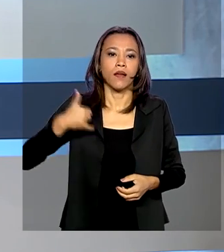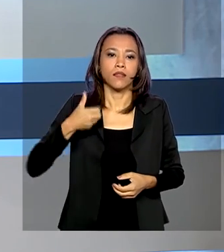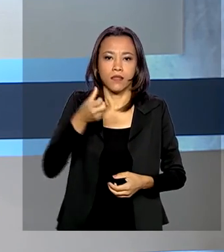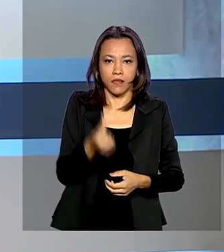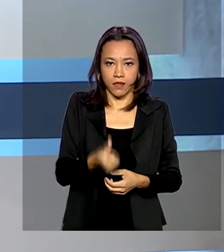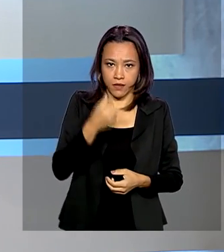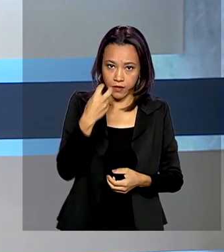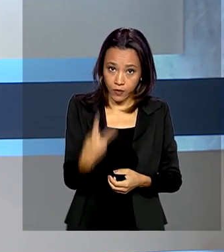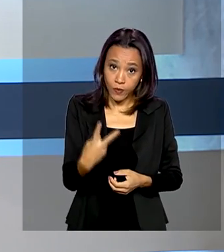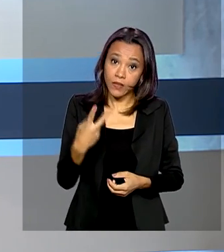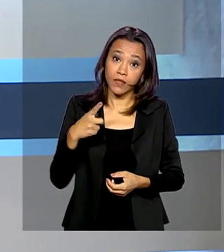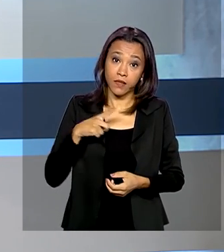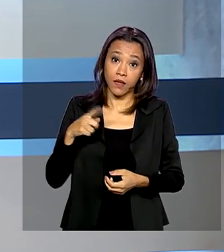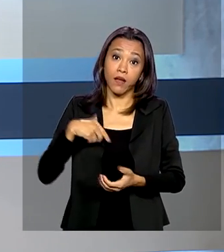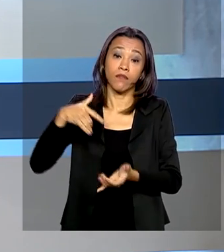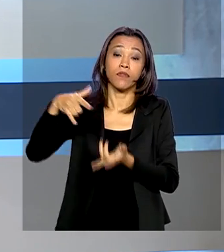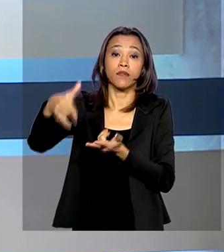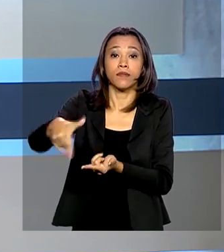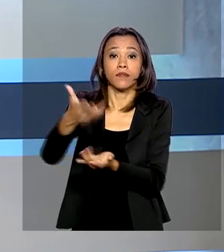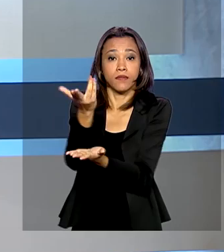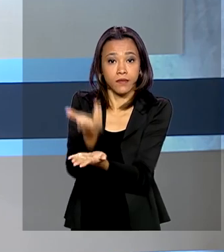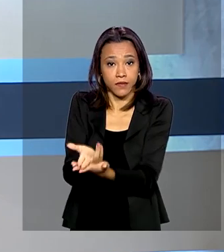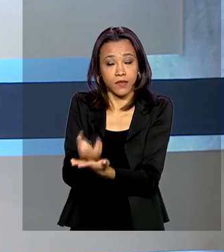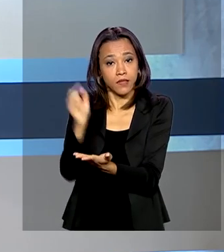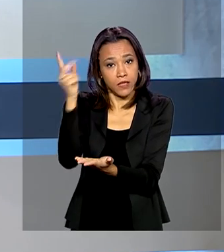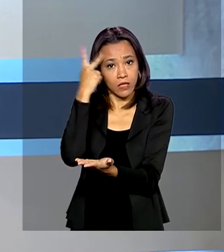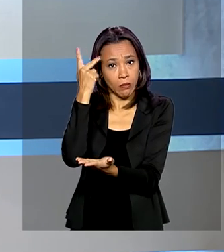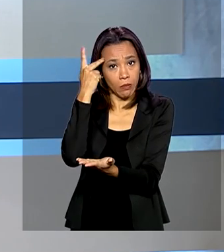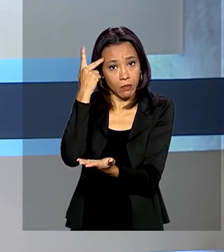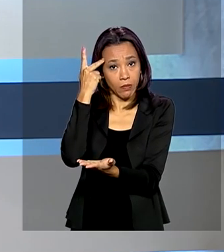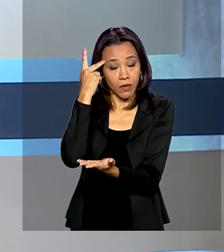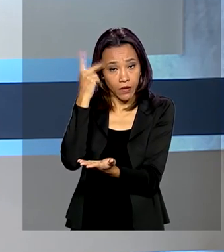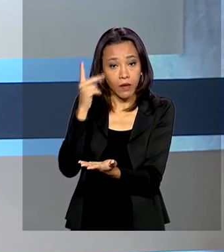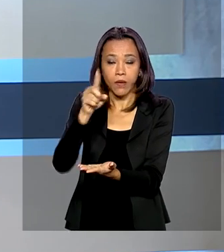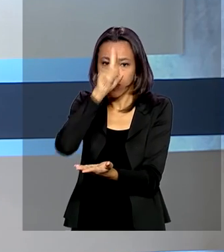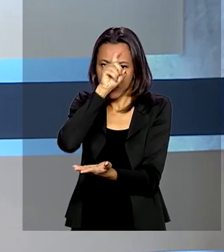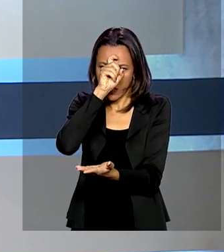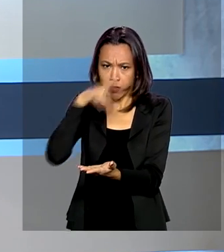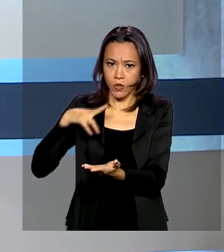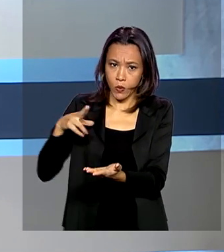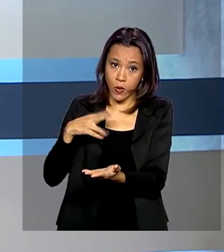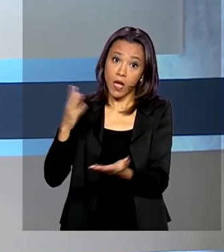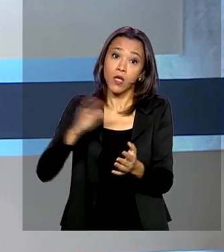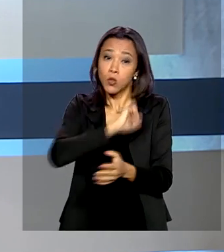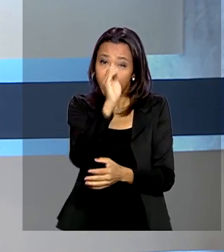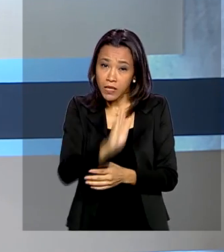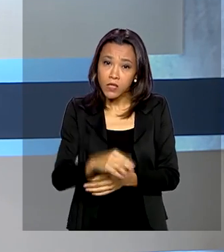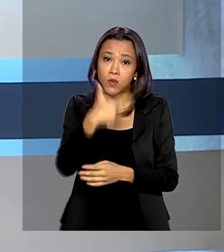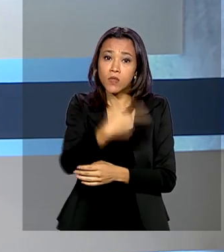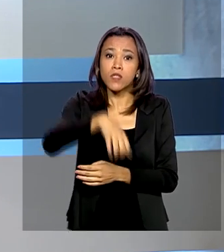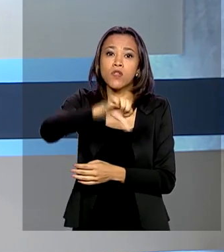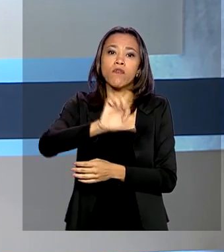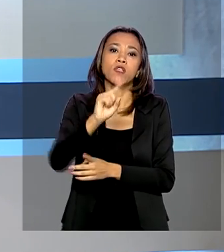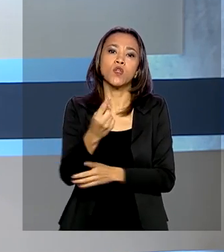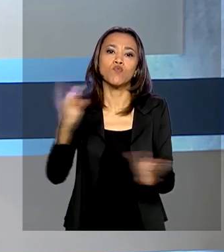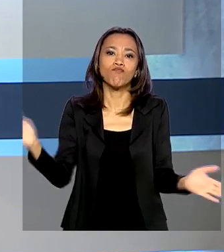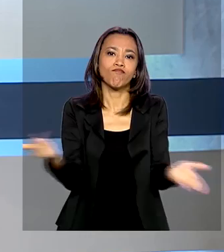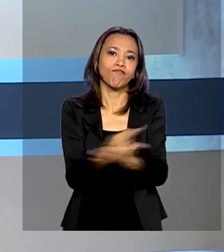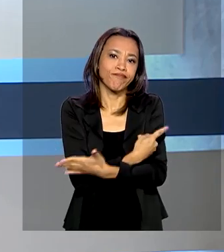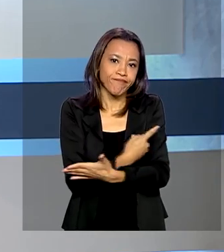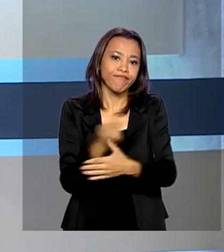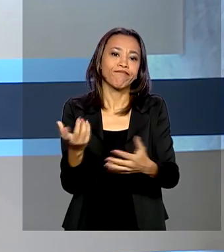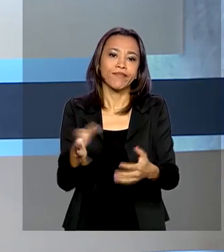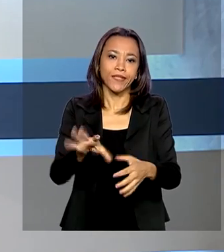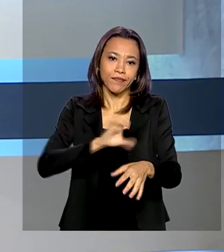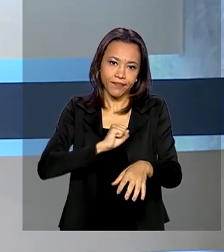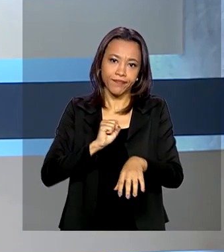internado em um hospital particular de São Paulo. No país, são 291 casos confirmados do novo coronavírus. A